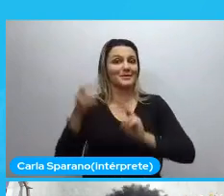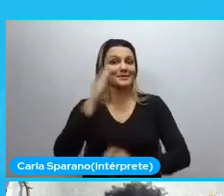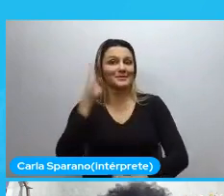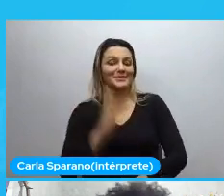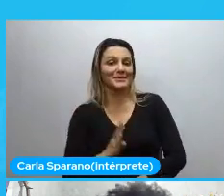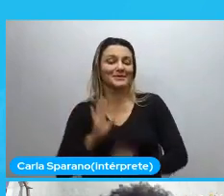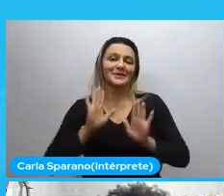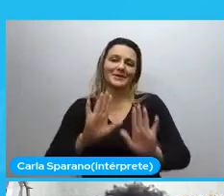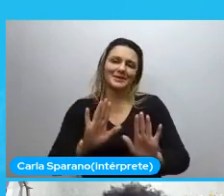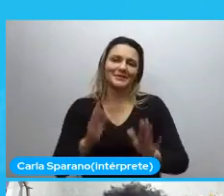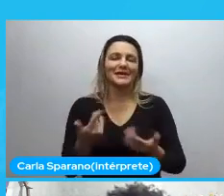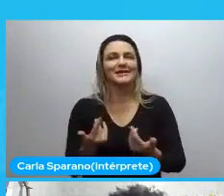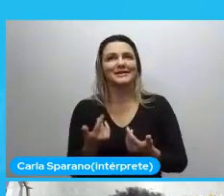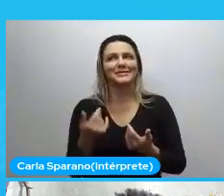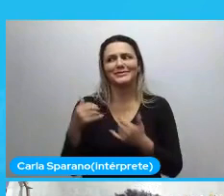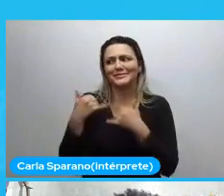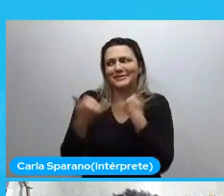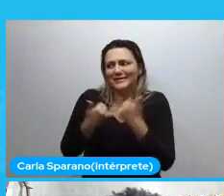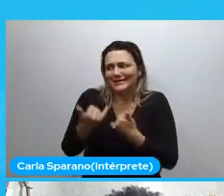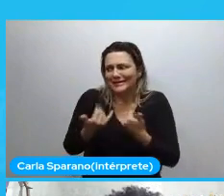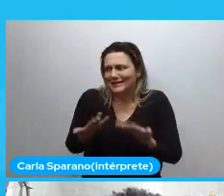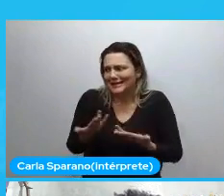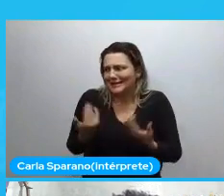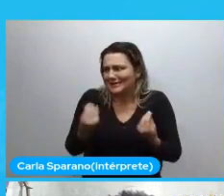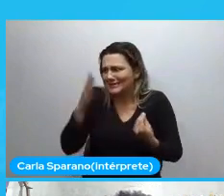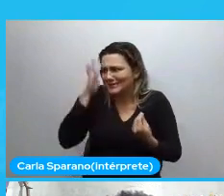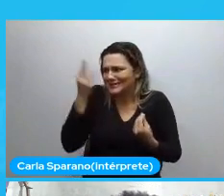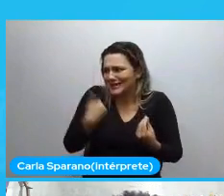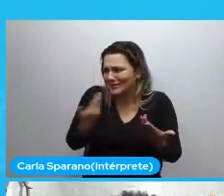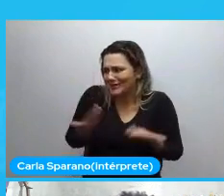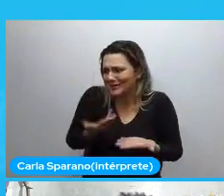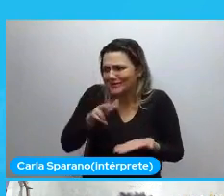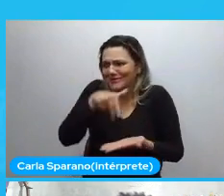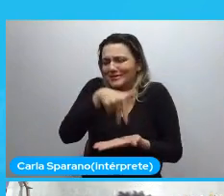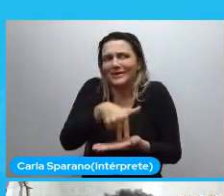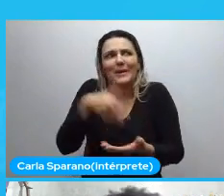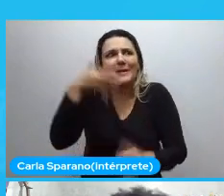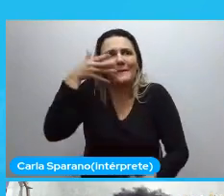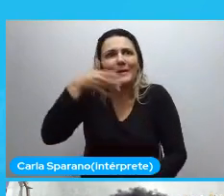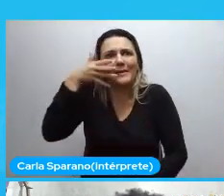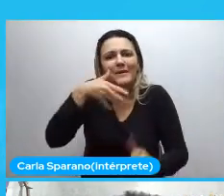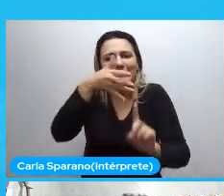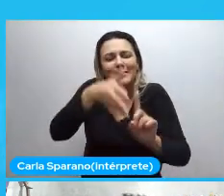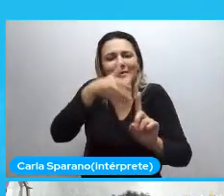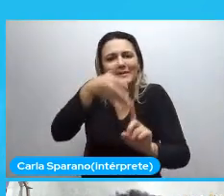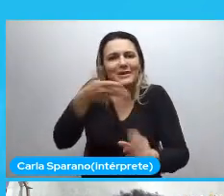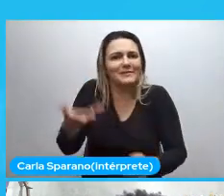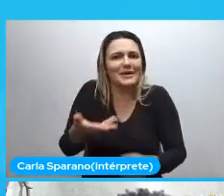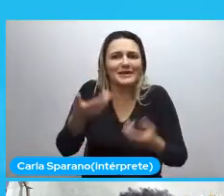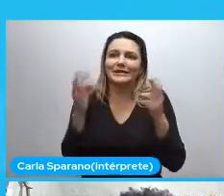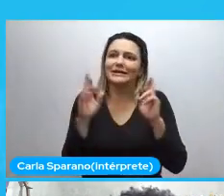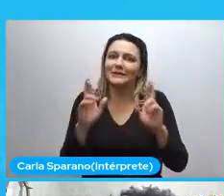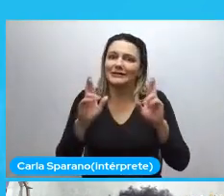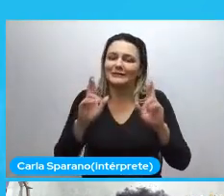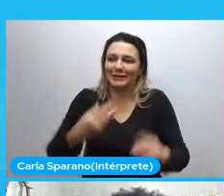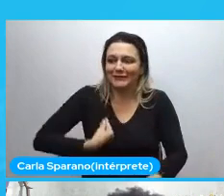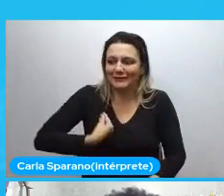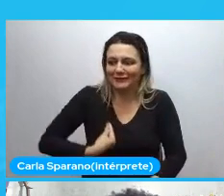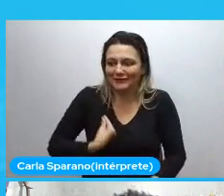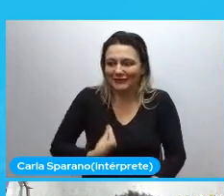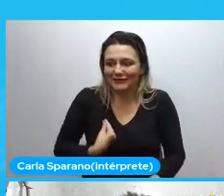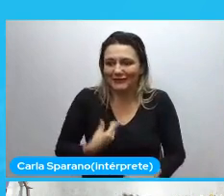Mas eu levei na brincadeira. Eu não imaginava que eu estaria aqui. Falando alguma coisa. Mas estou aqui. Espero sobreviver no final